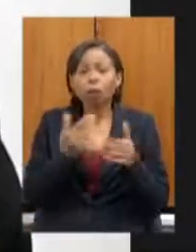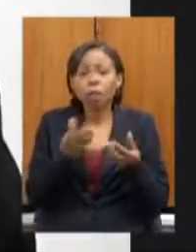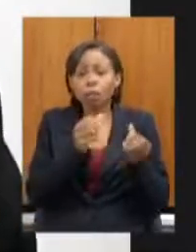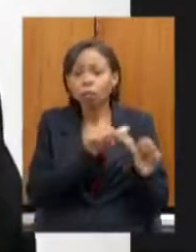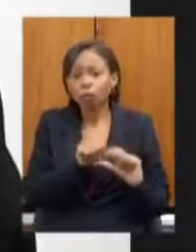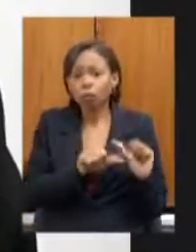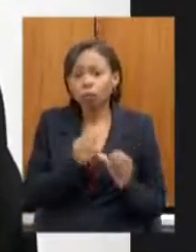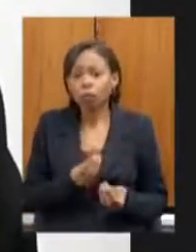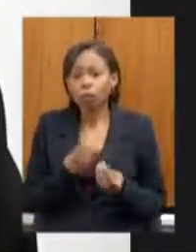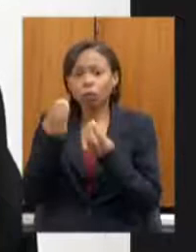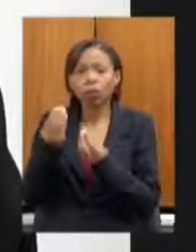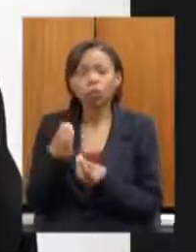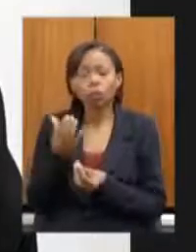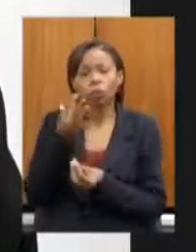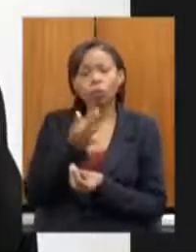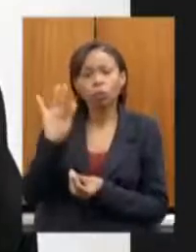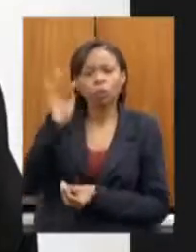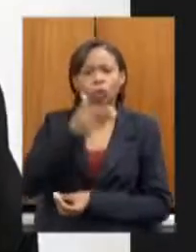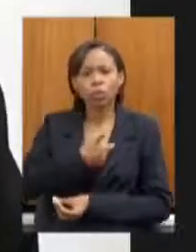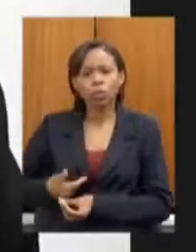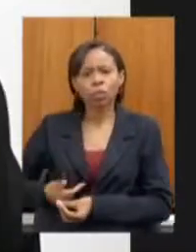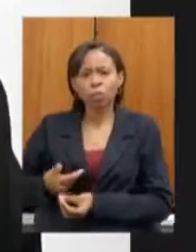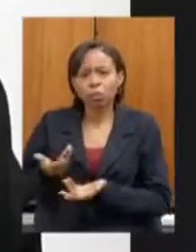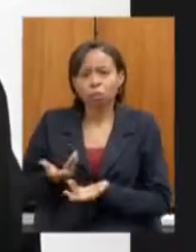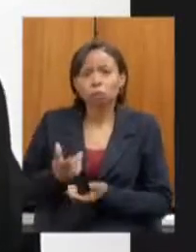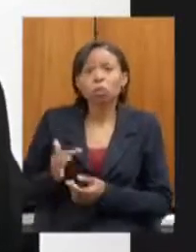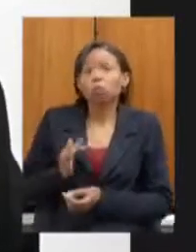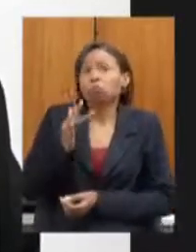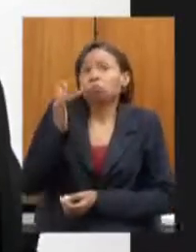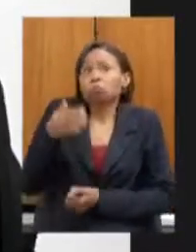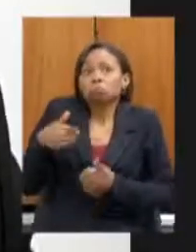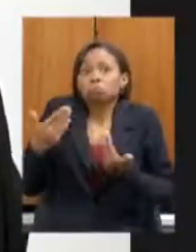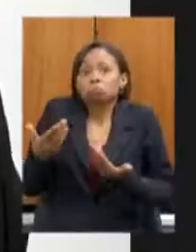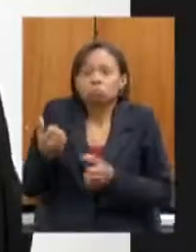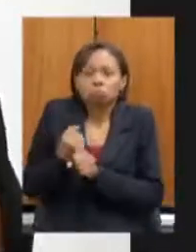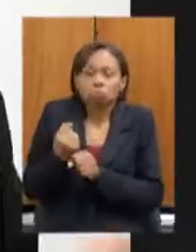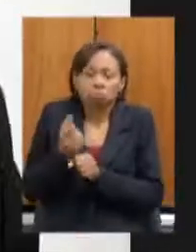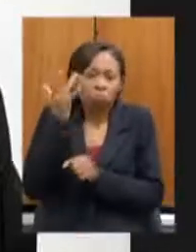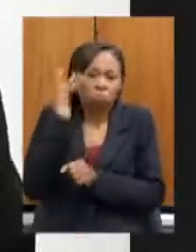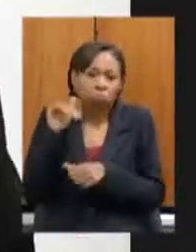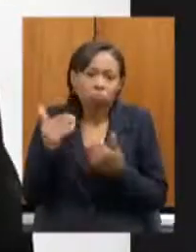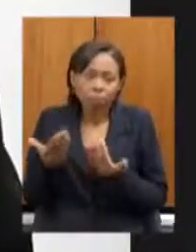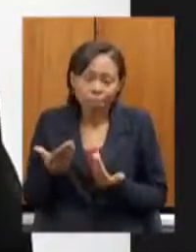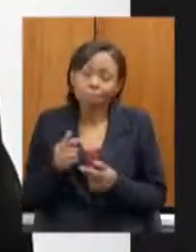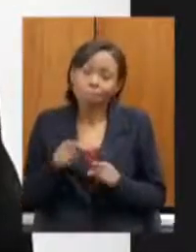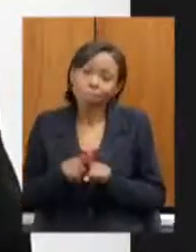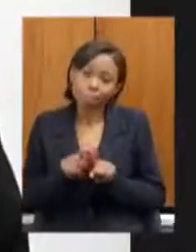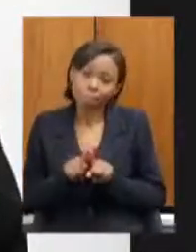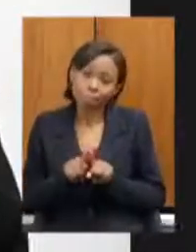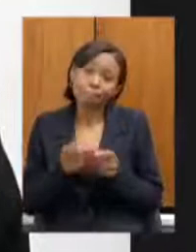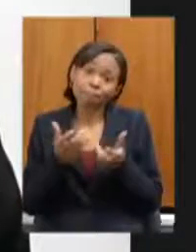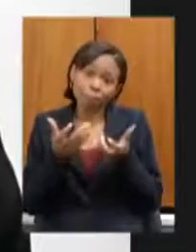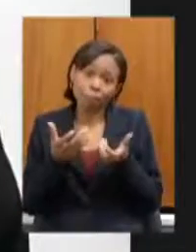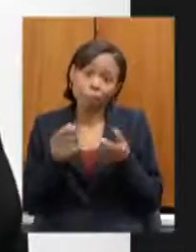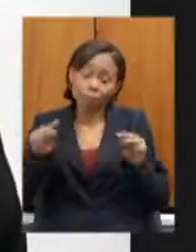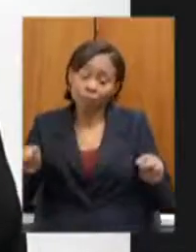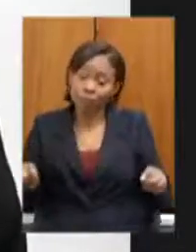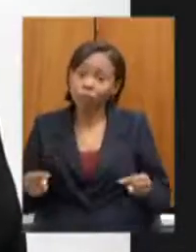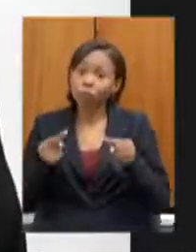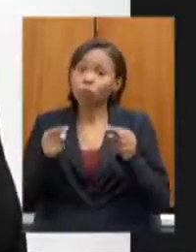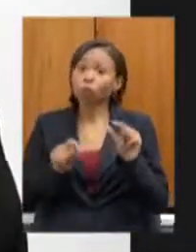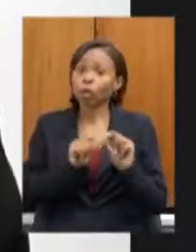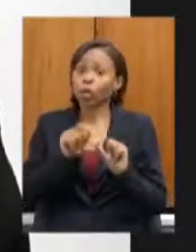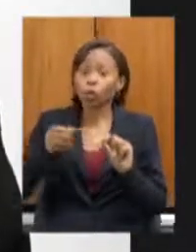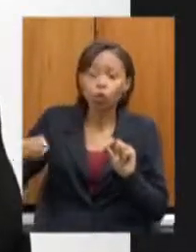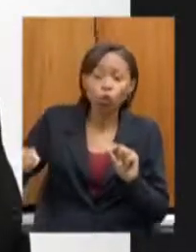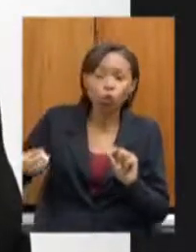quando vai fazer essa execução então queria inclusive deixar o desafio que essas novas concessões